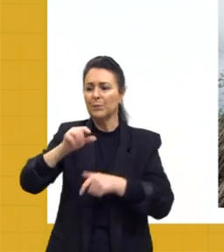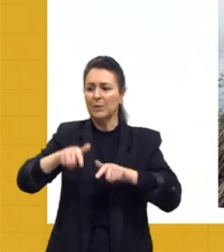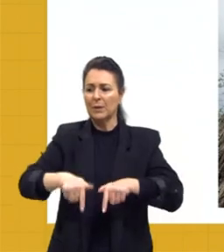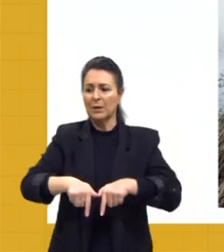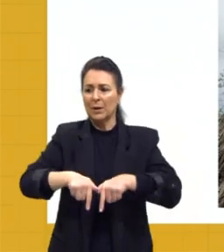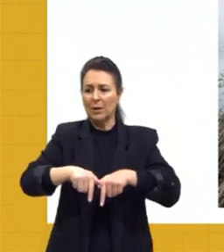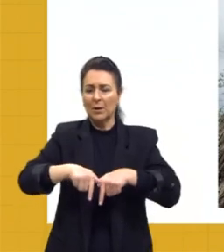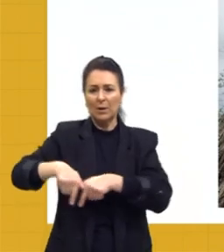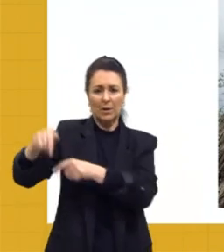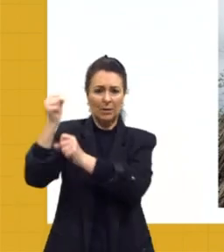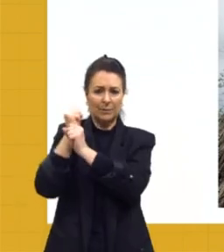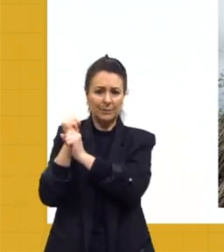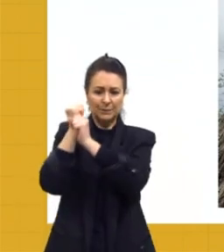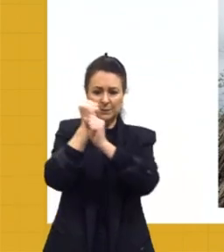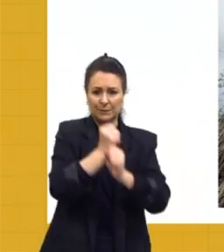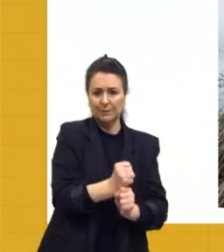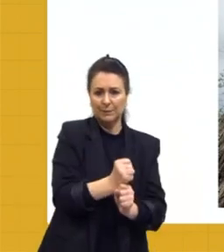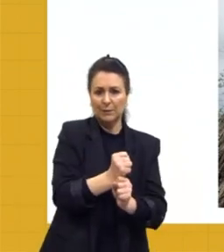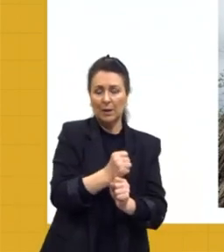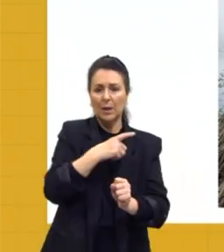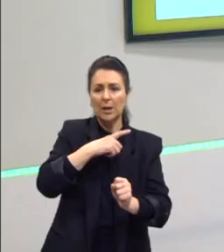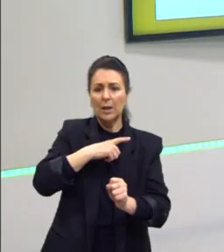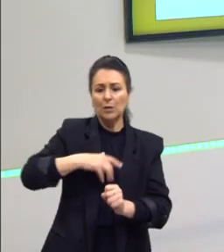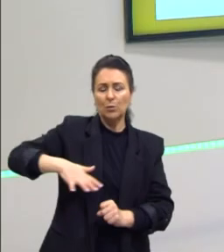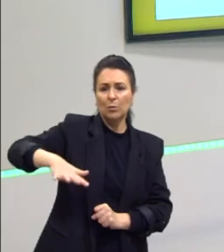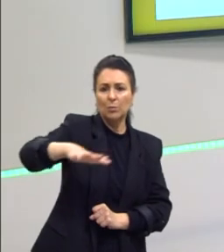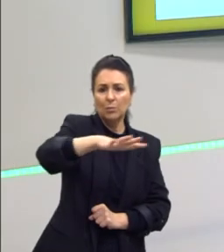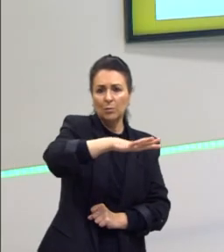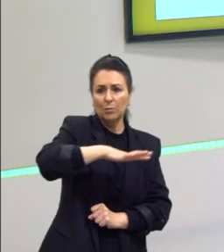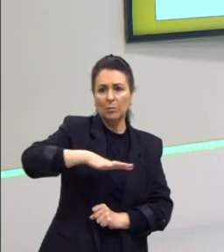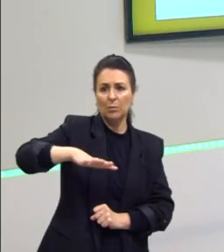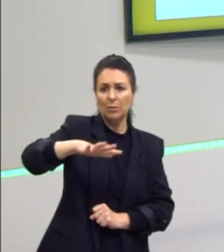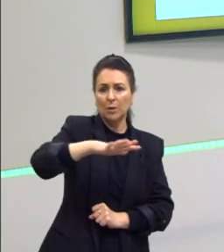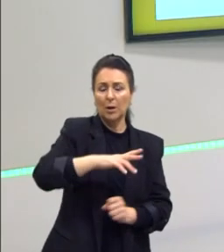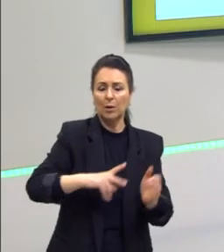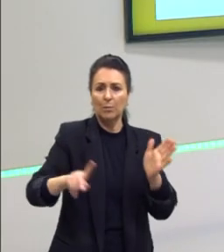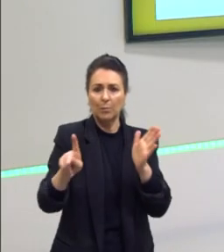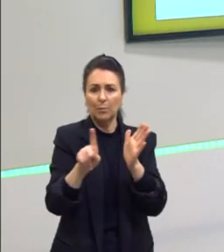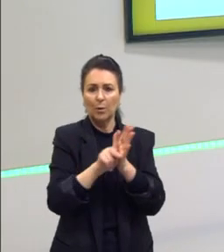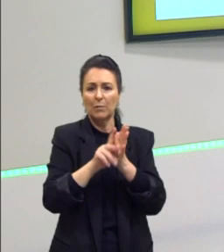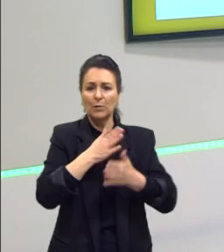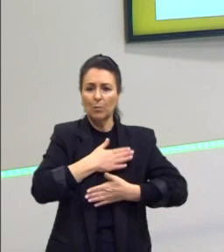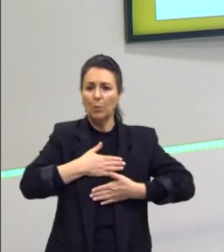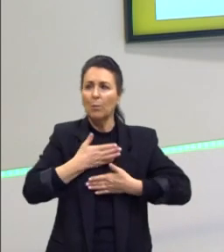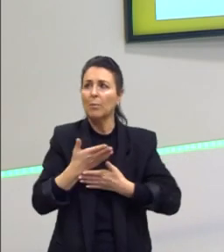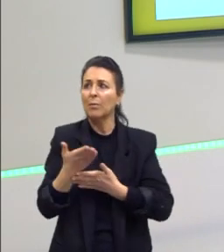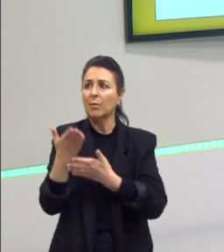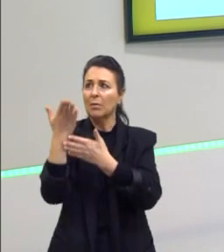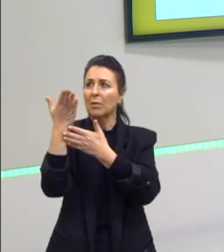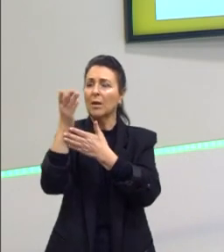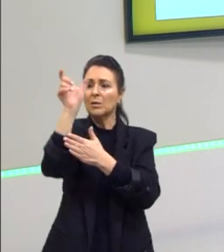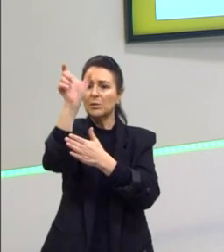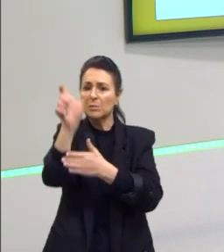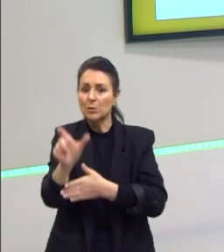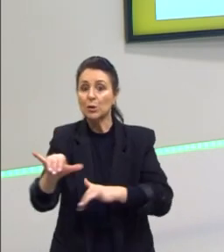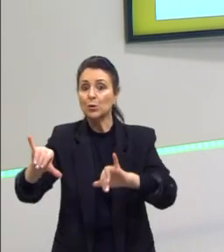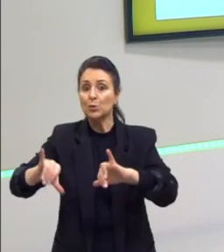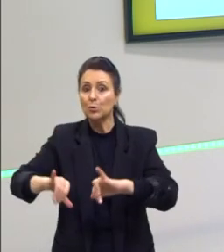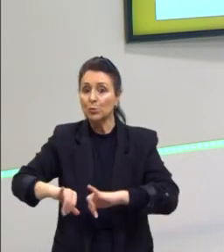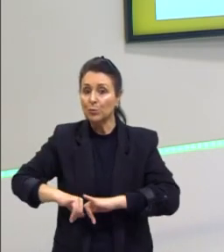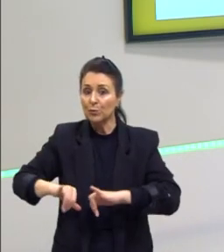Américas. E eles, hoje em dia, fazem uma celebração, fazem uma homenagem às pessoas escravizadas, aos